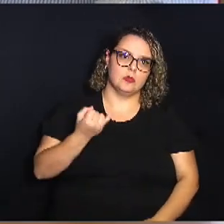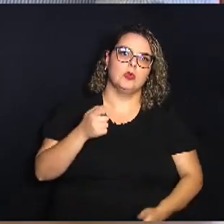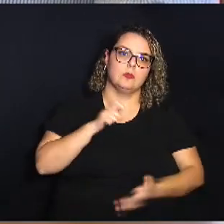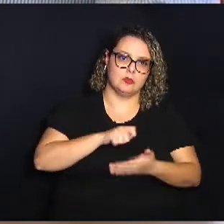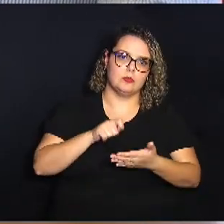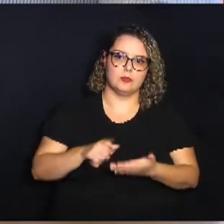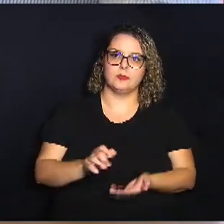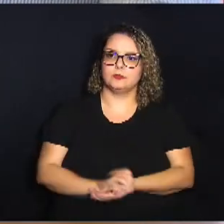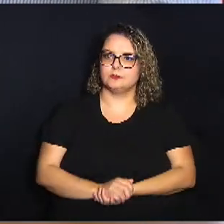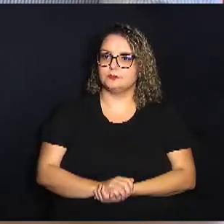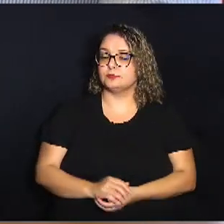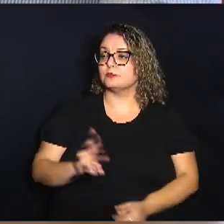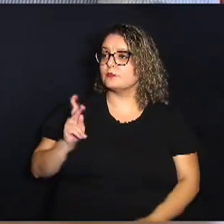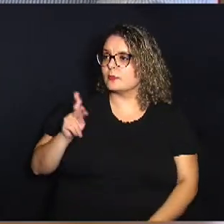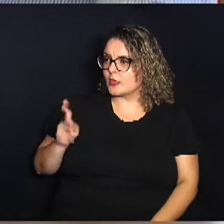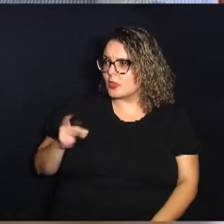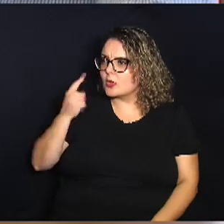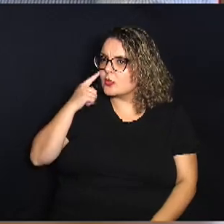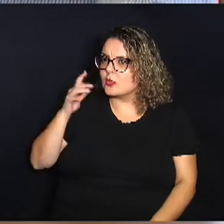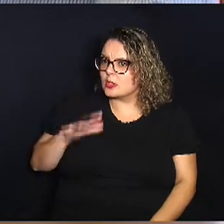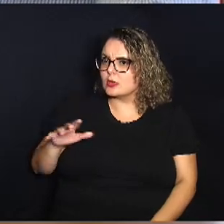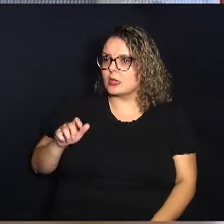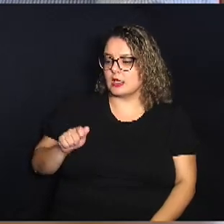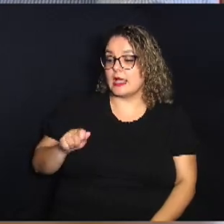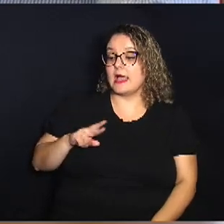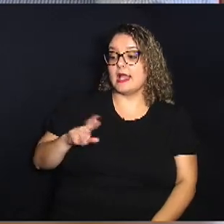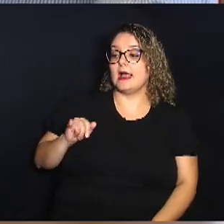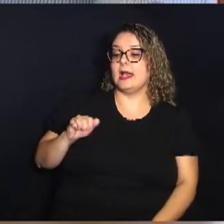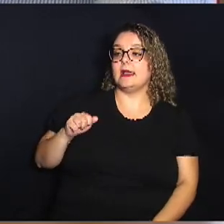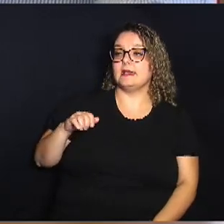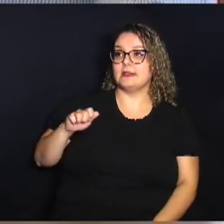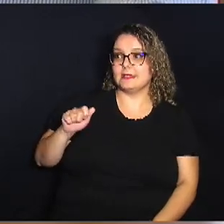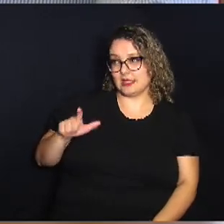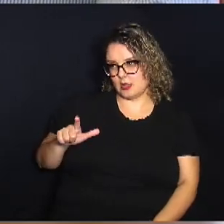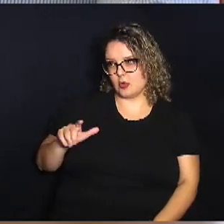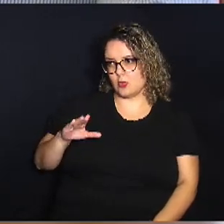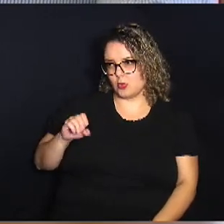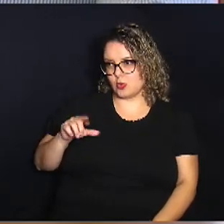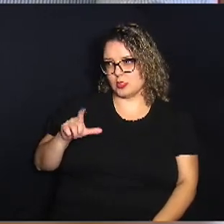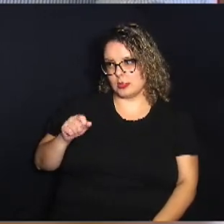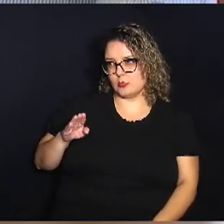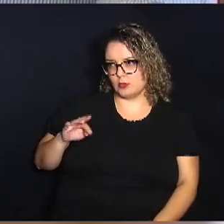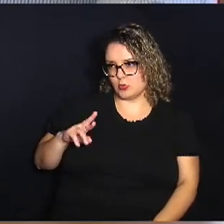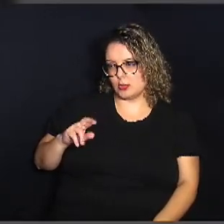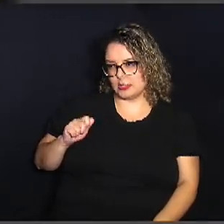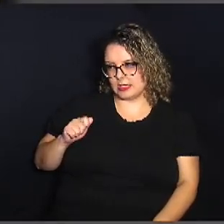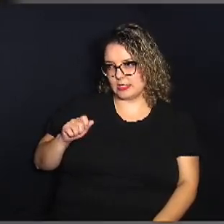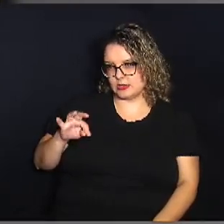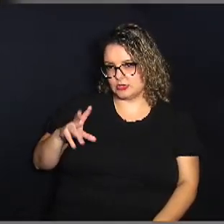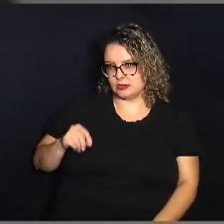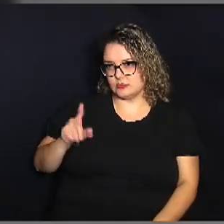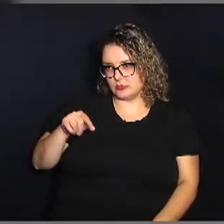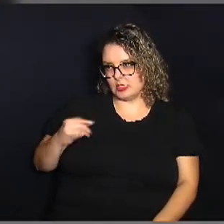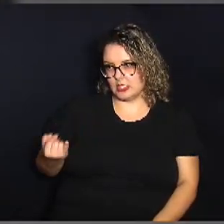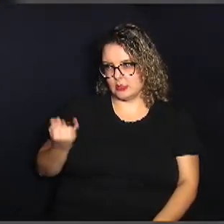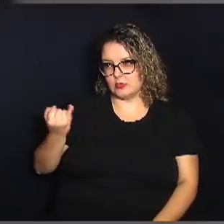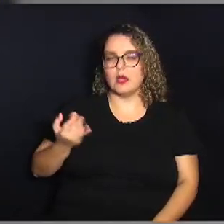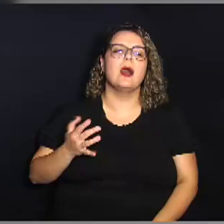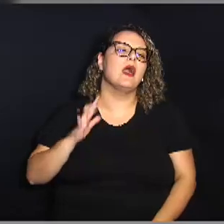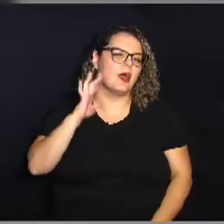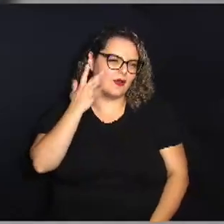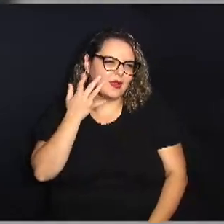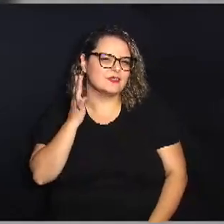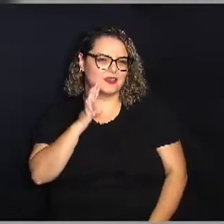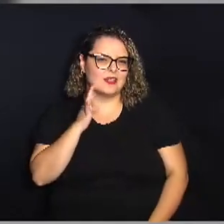papel e professor a ideia do arraial colaborativo é interessante ah eu acho legal a gente fazer isso aqui na festa na escola